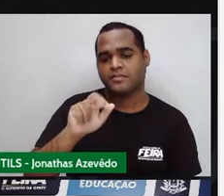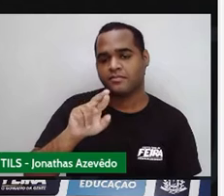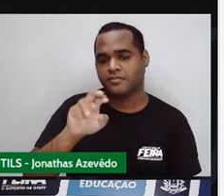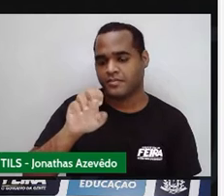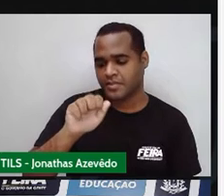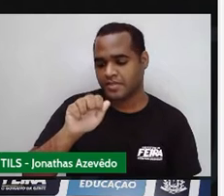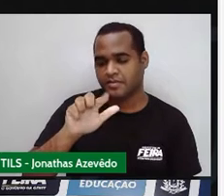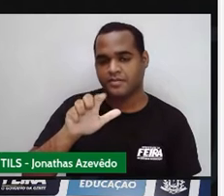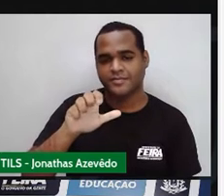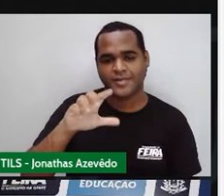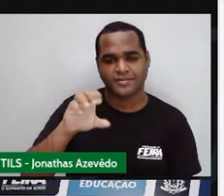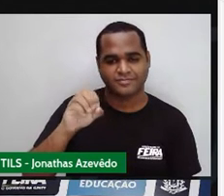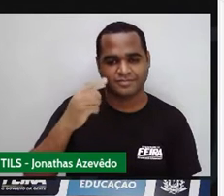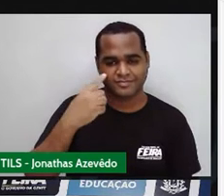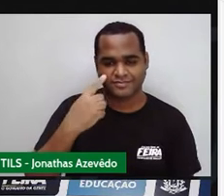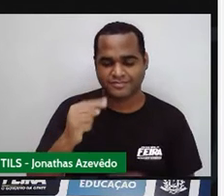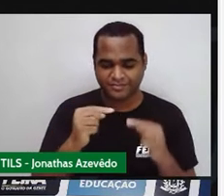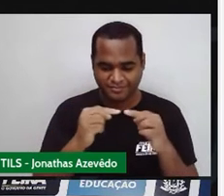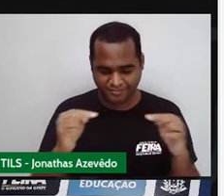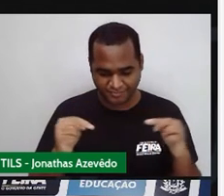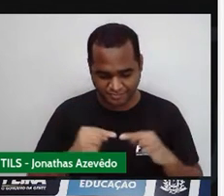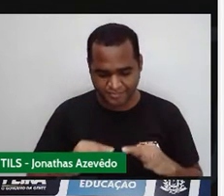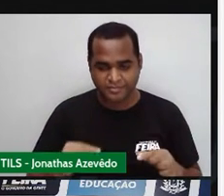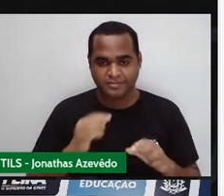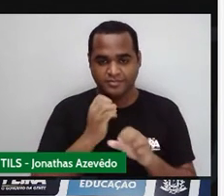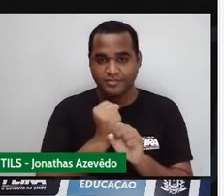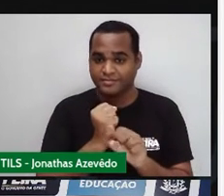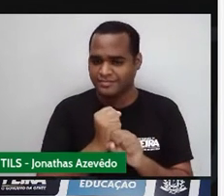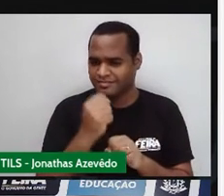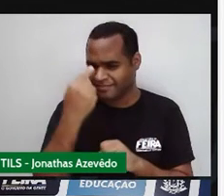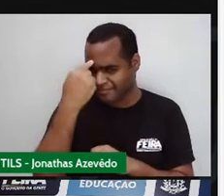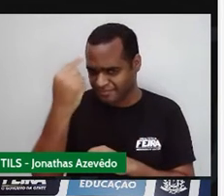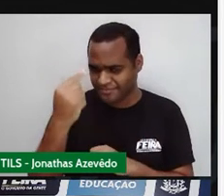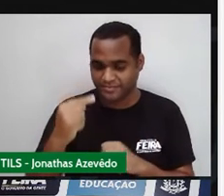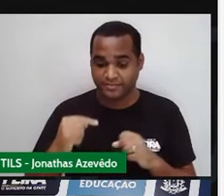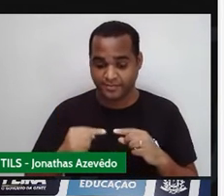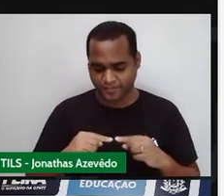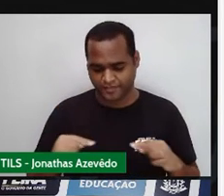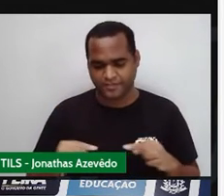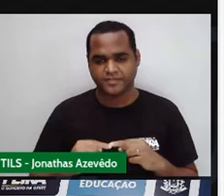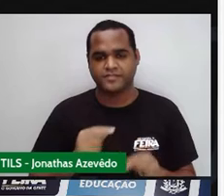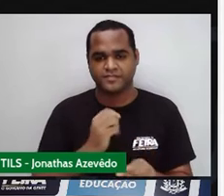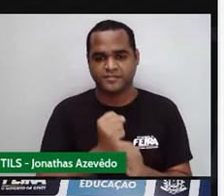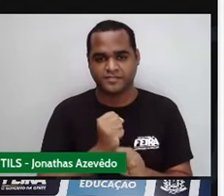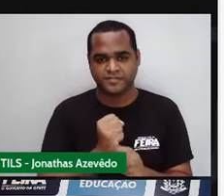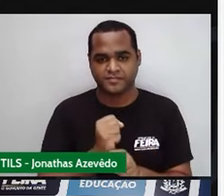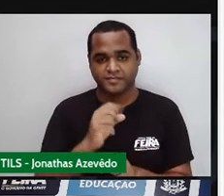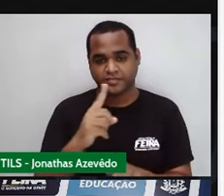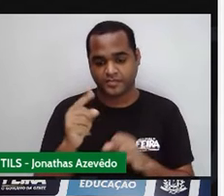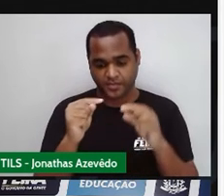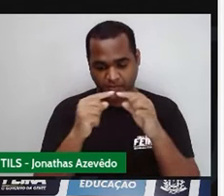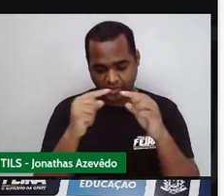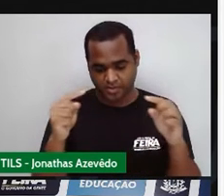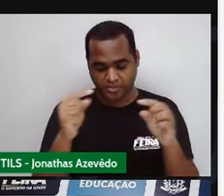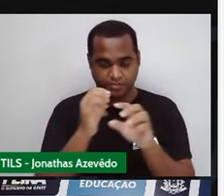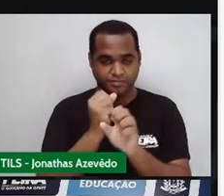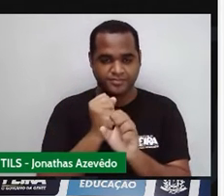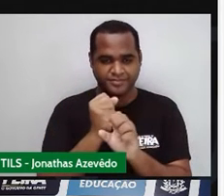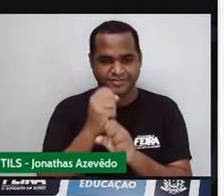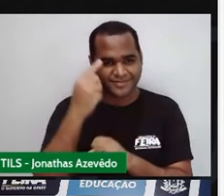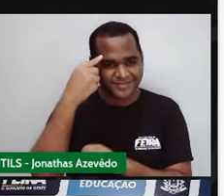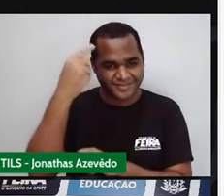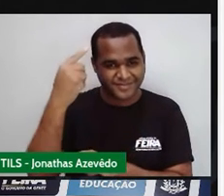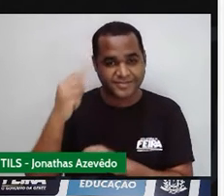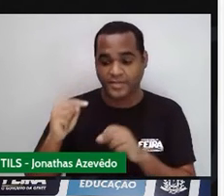de lados paralelos. Por quê? Porque os que ficam aqui dos lados, esse lado e esse lado, eles